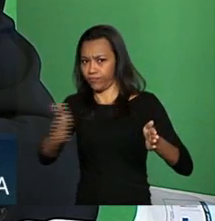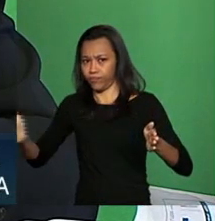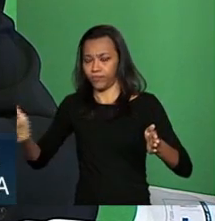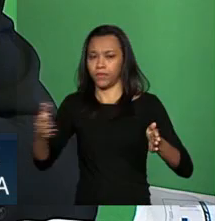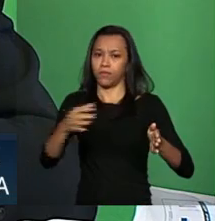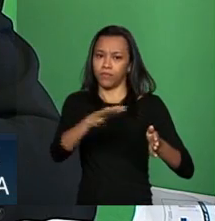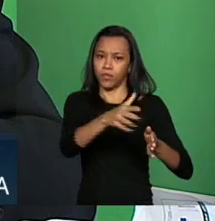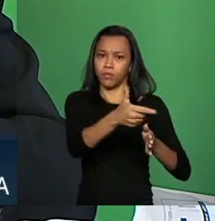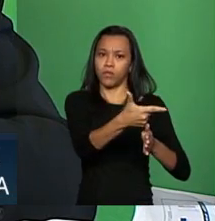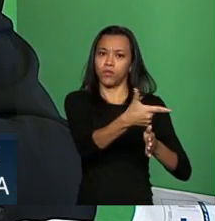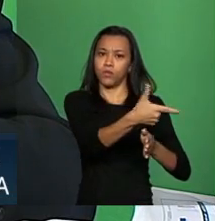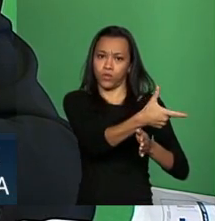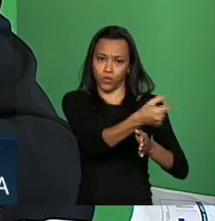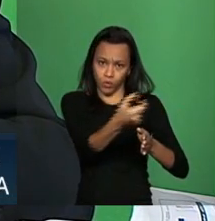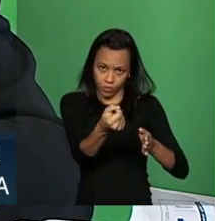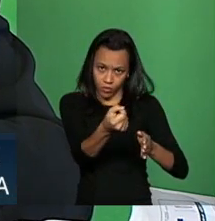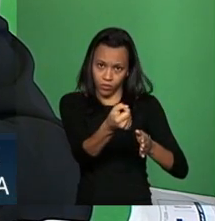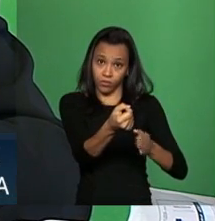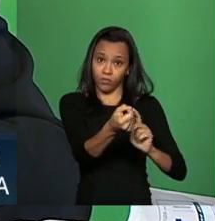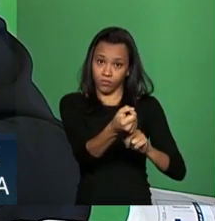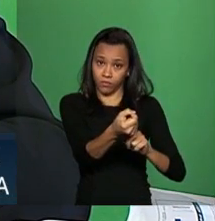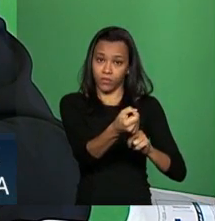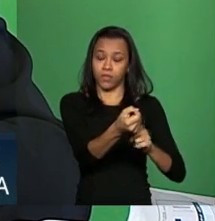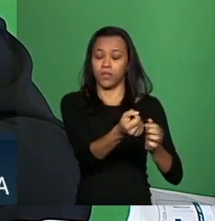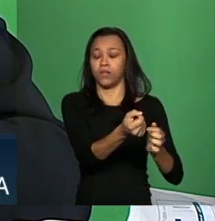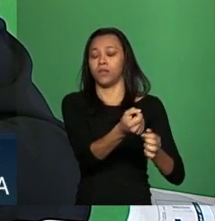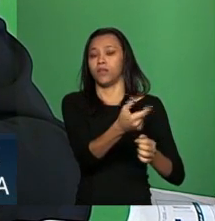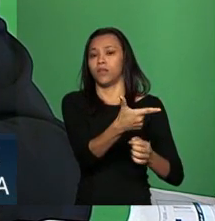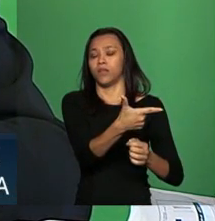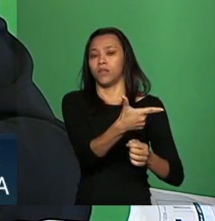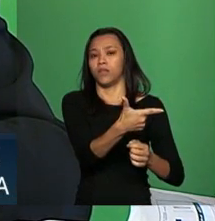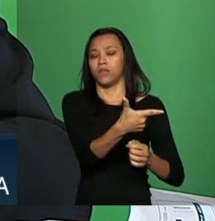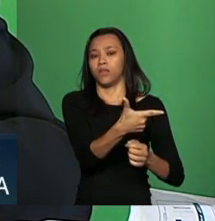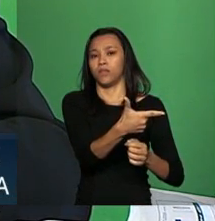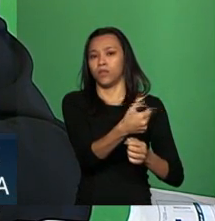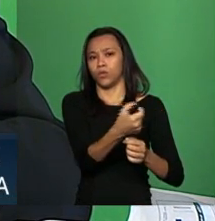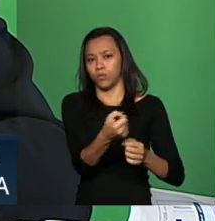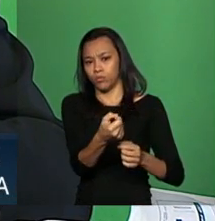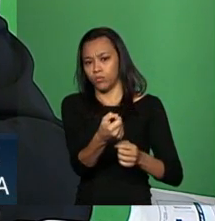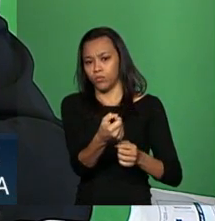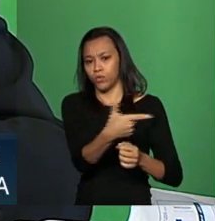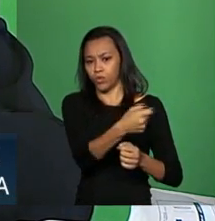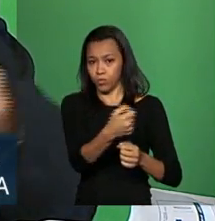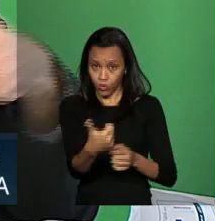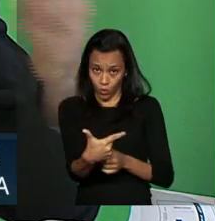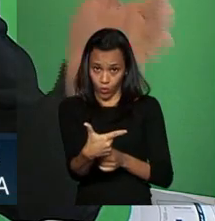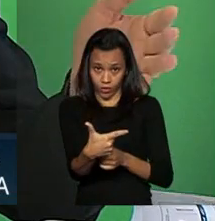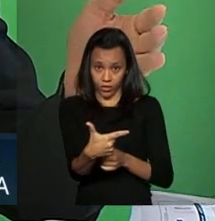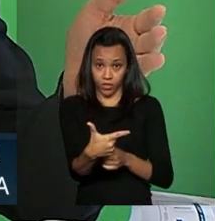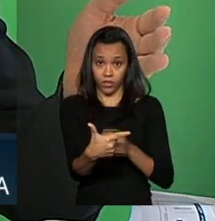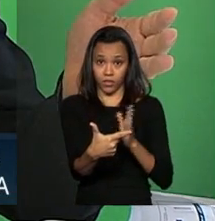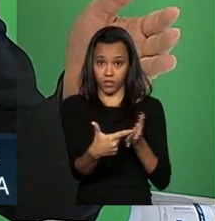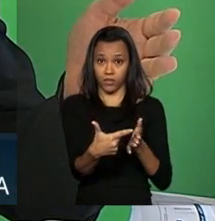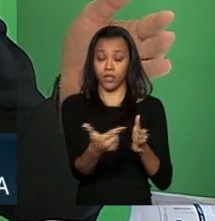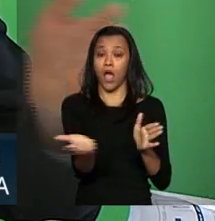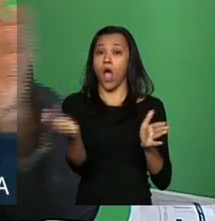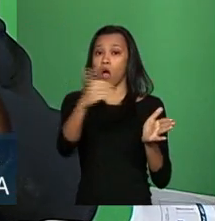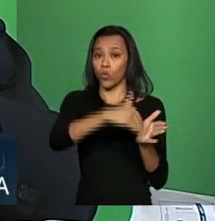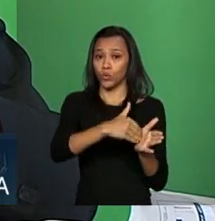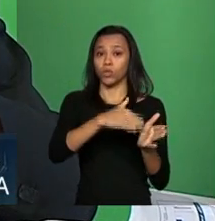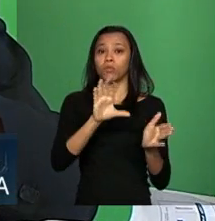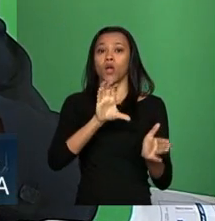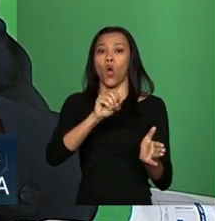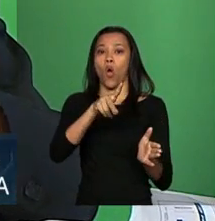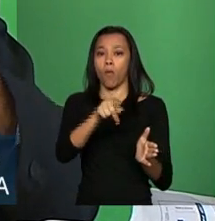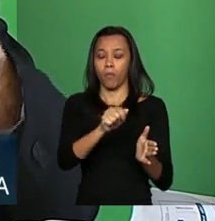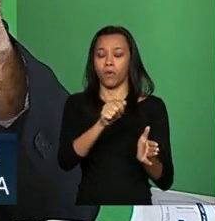ou menos desde a última vez que o Brasil foi campeão. Em 2002. Então, desde a última Copa que a gente